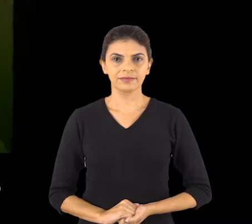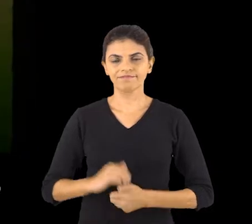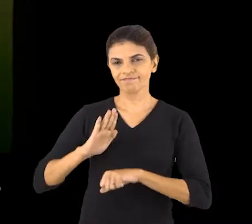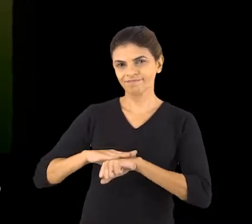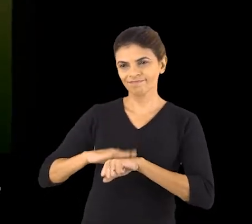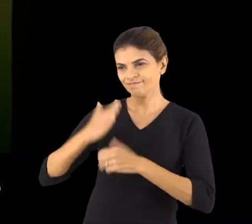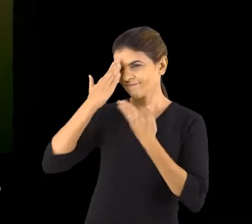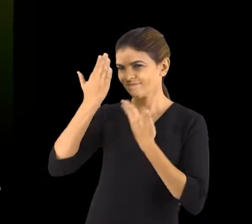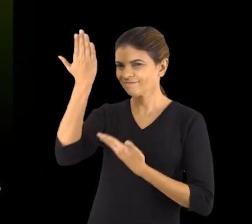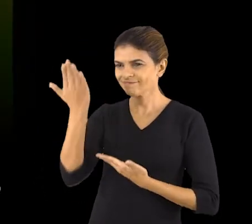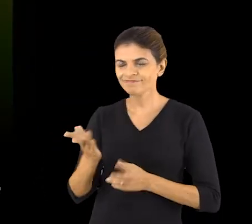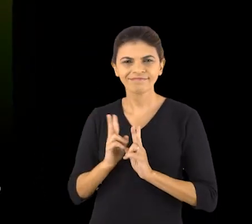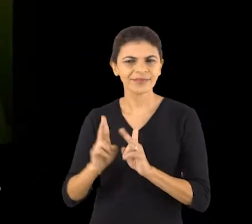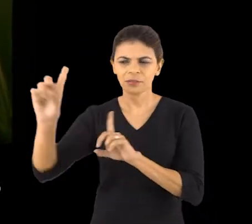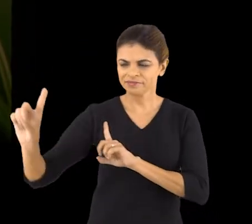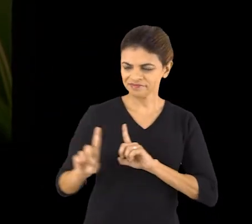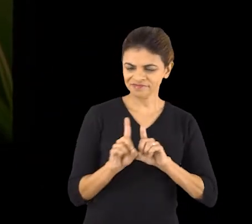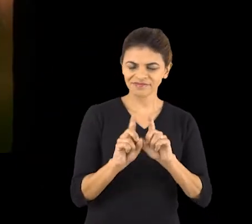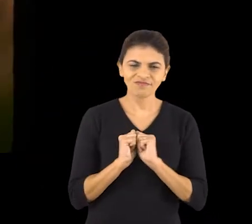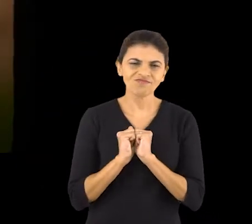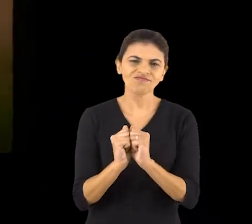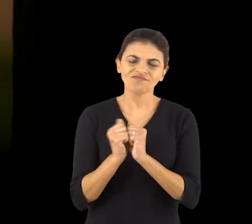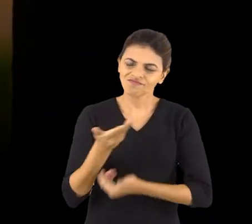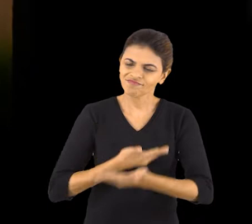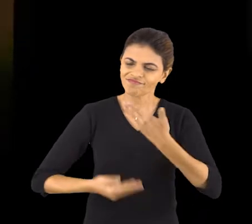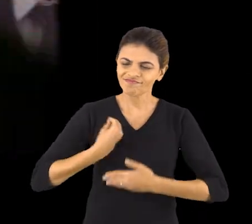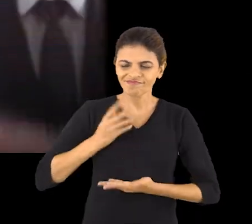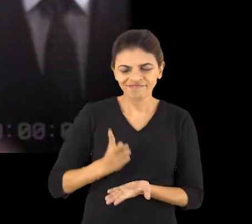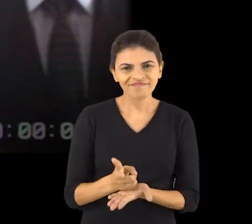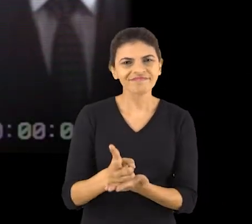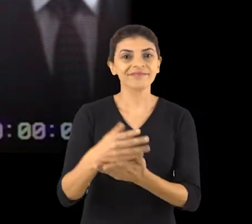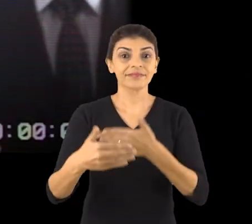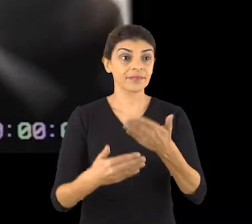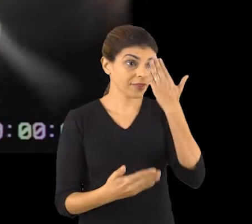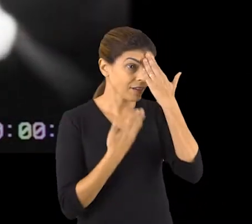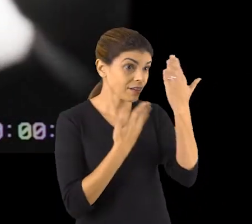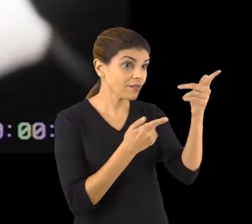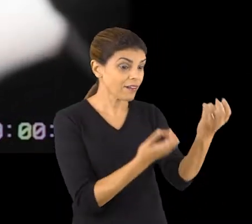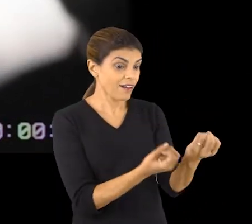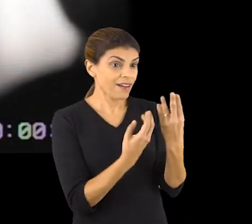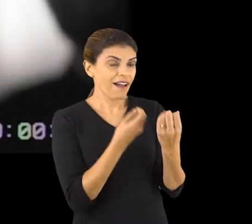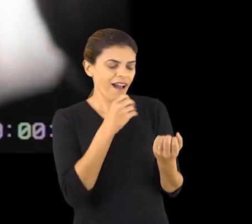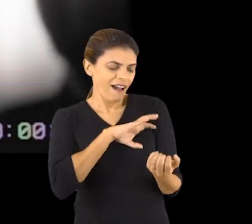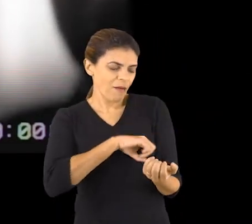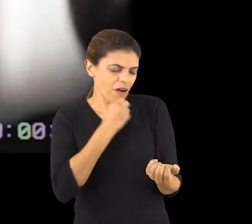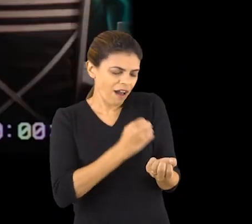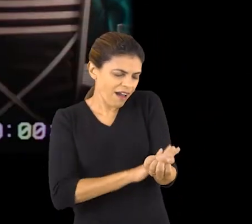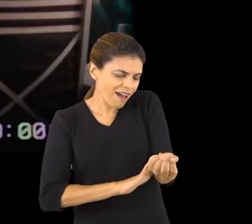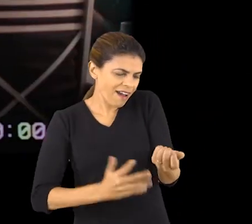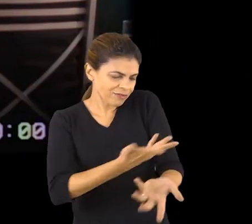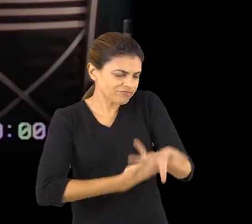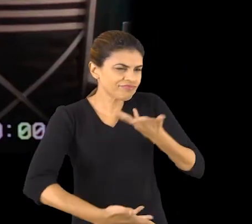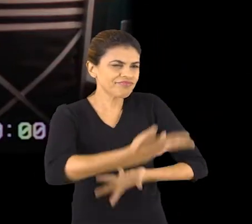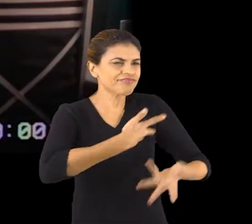Começo agradecendo a quem sempre esteve comigo para que eu pudesse seguir em frente. A você que me ensinou que o amor corre nas veias e